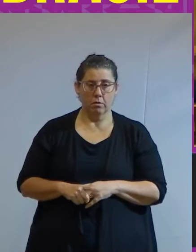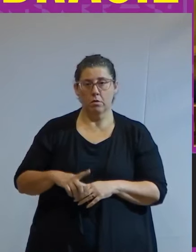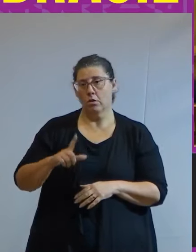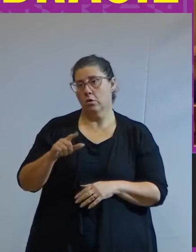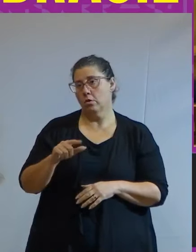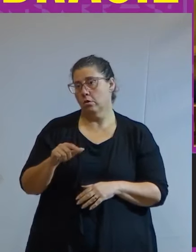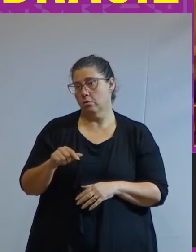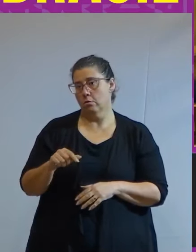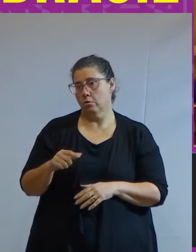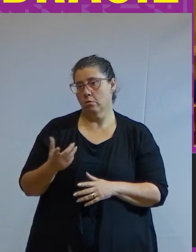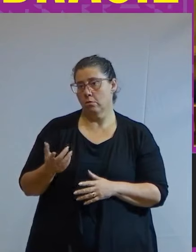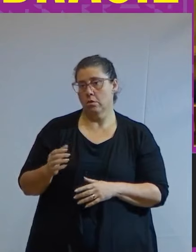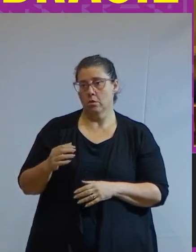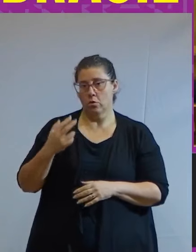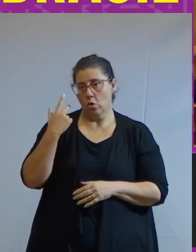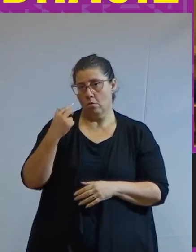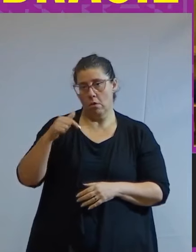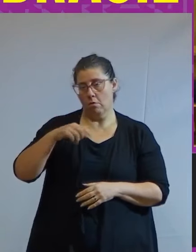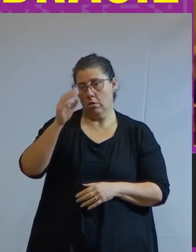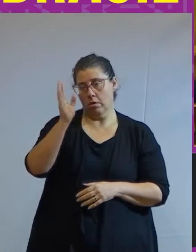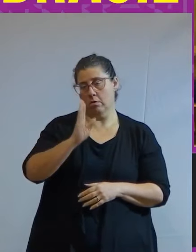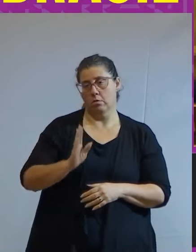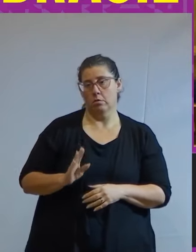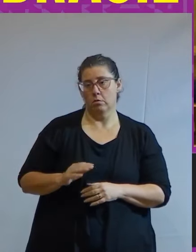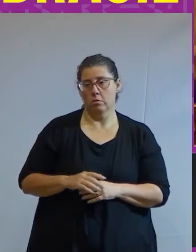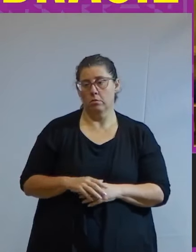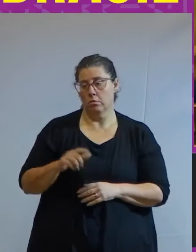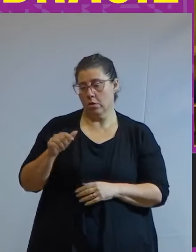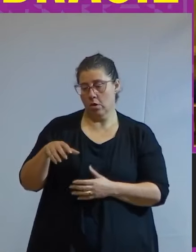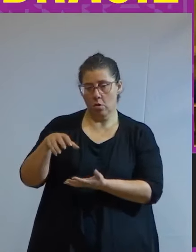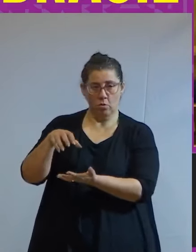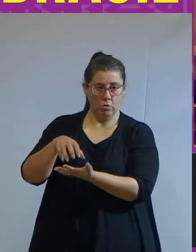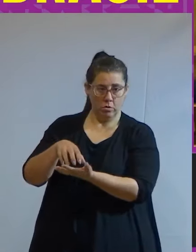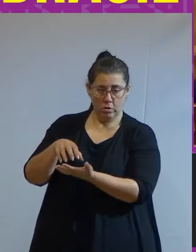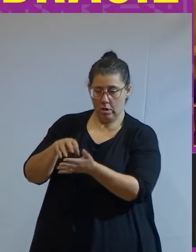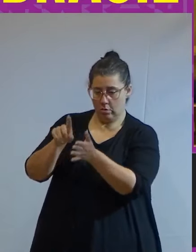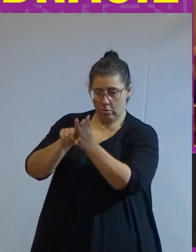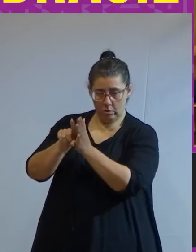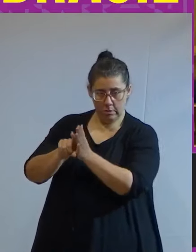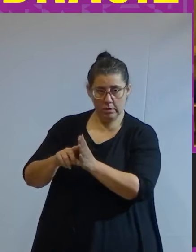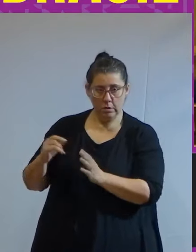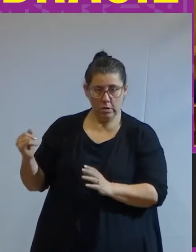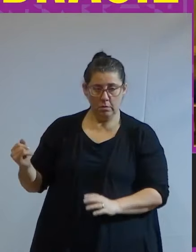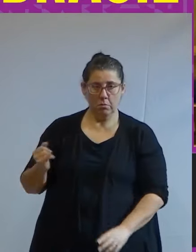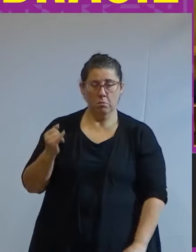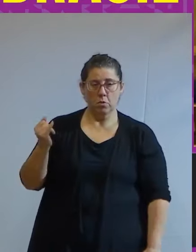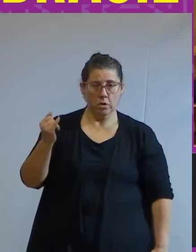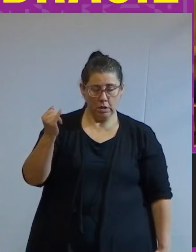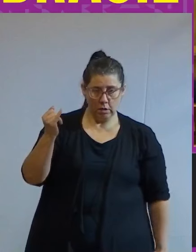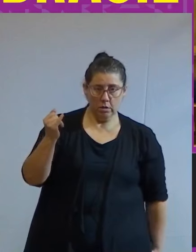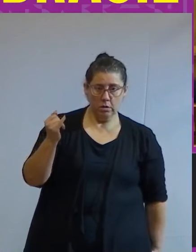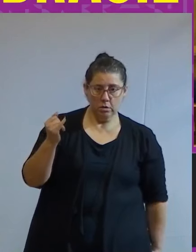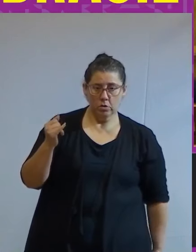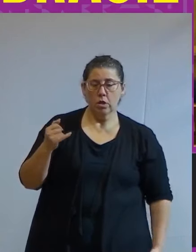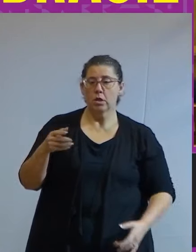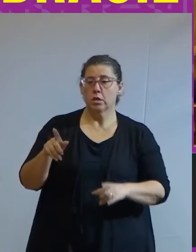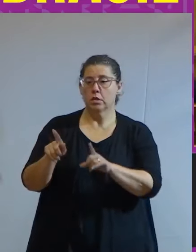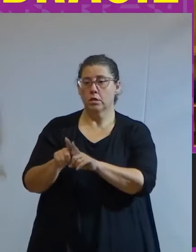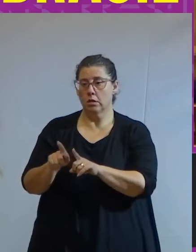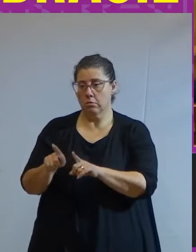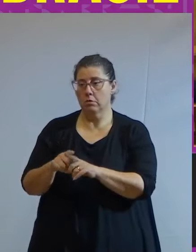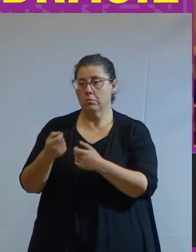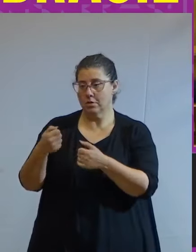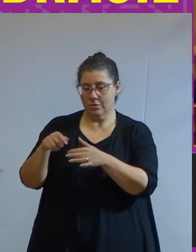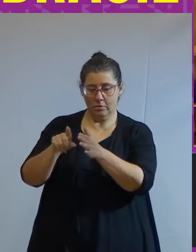corrente assim no Brasil e como ela é um centro de pesquisa importante ela também tem que fazer